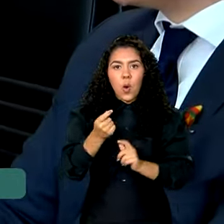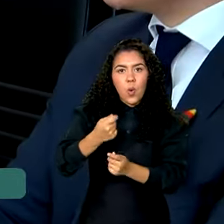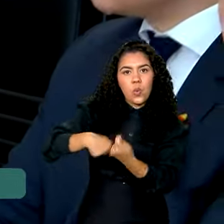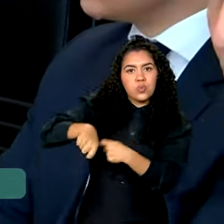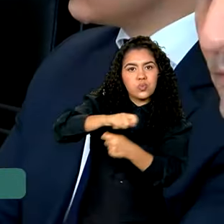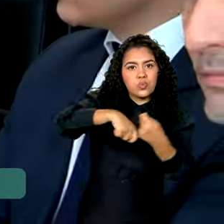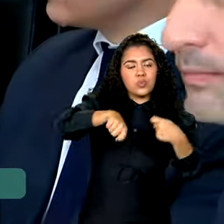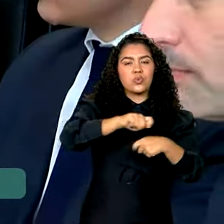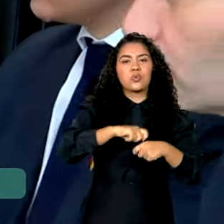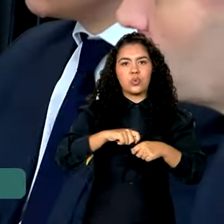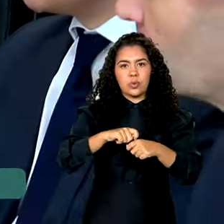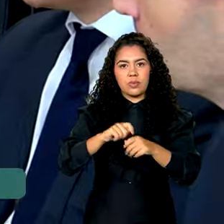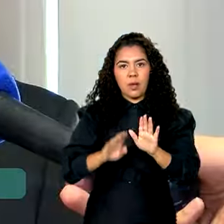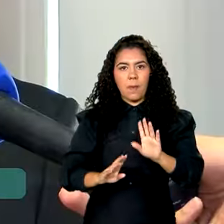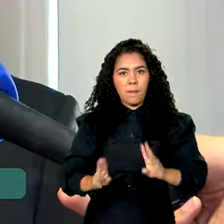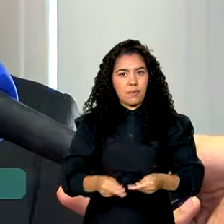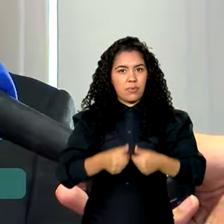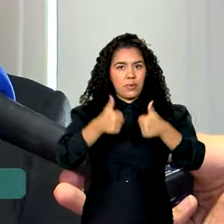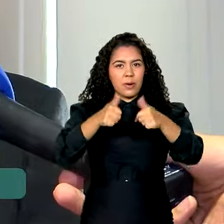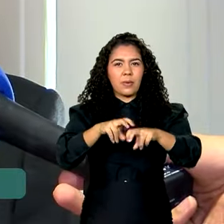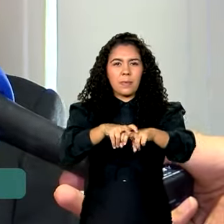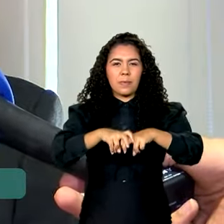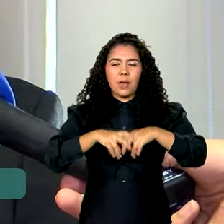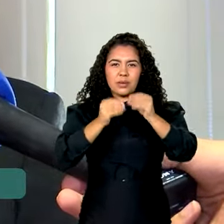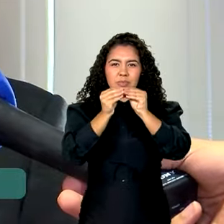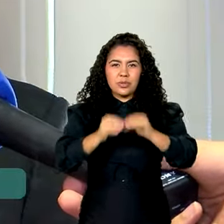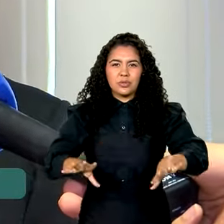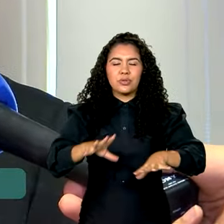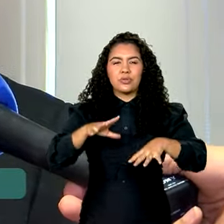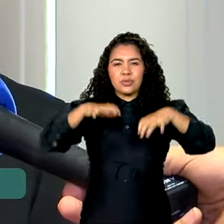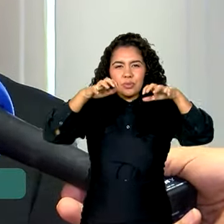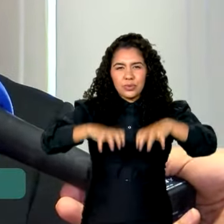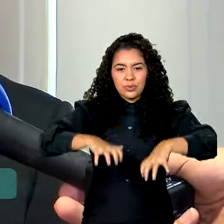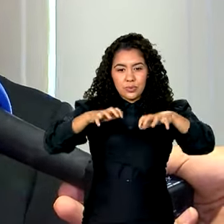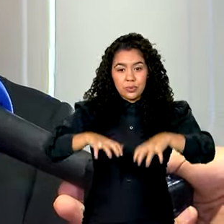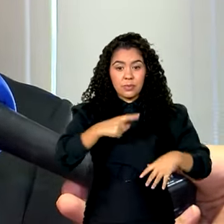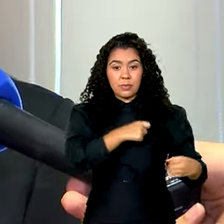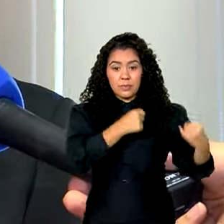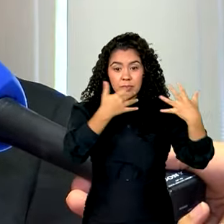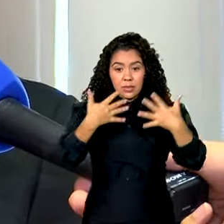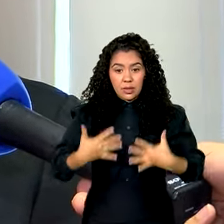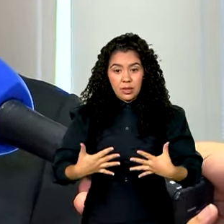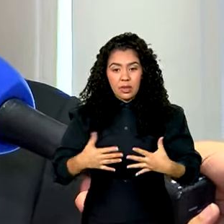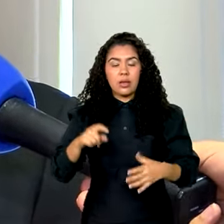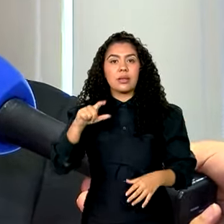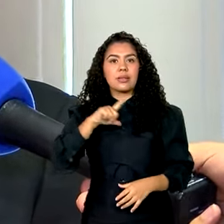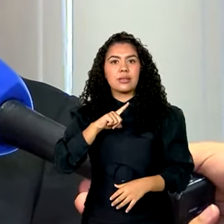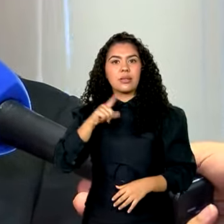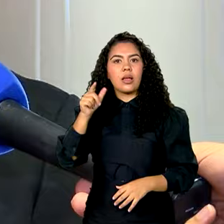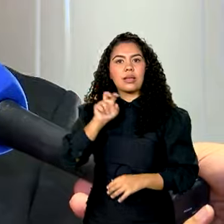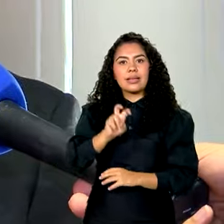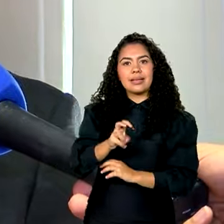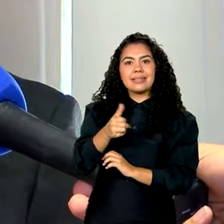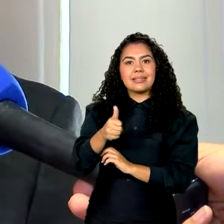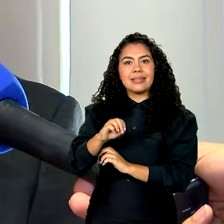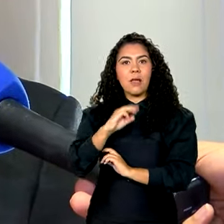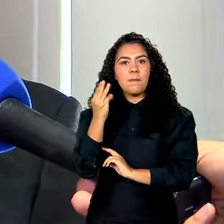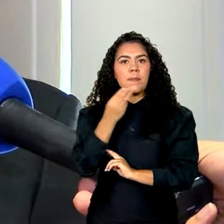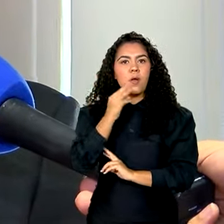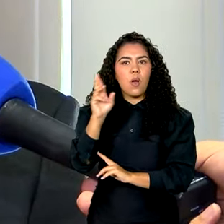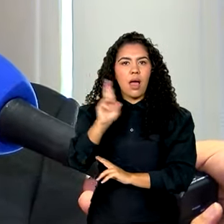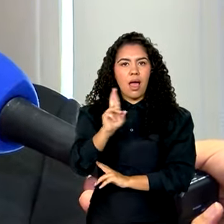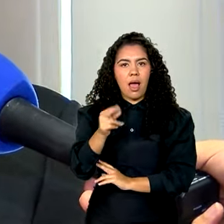prejudicada pelas enchentes. O fato concreto e objetivo é que nós saímos daqui com 510 milhões de reais a mais